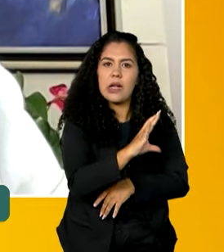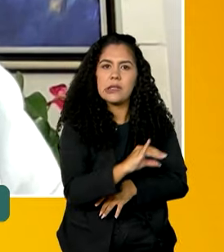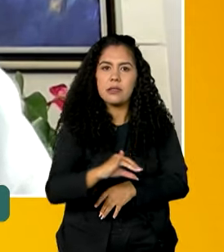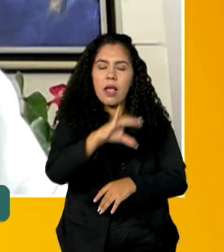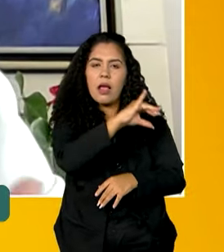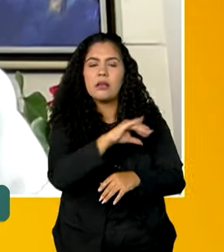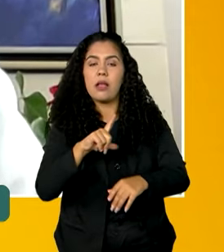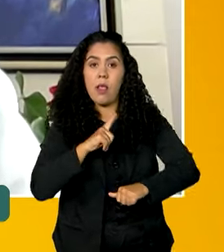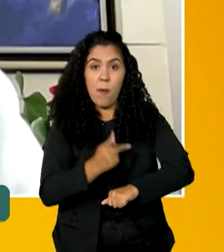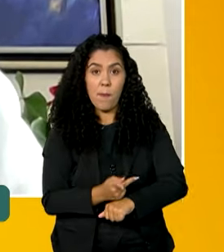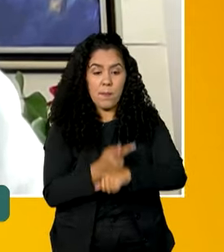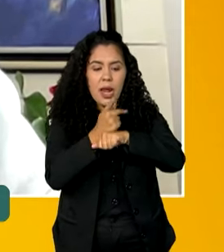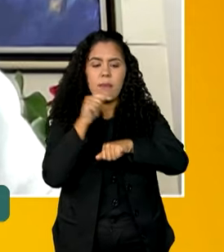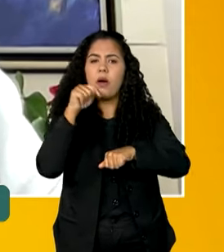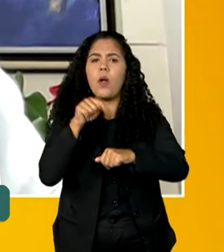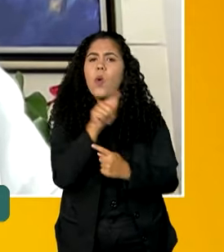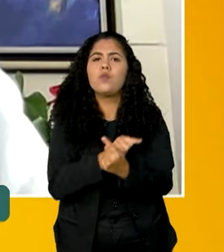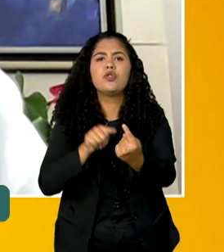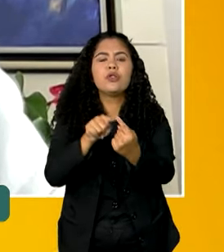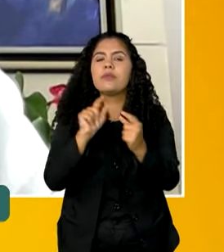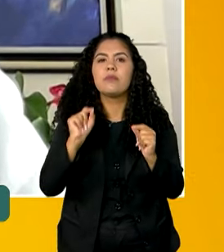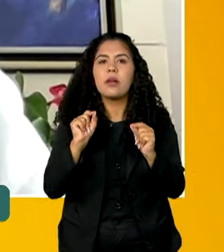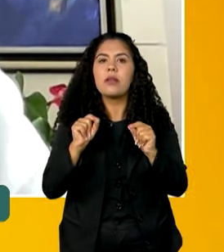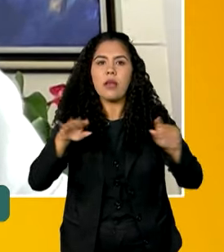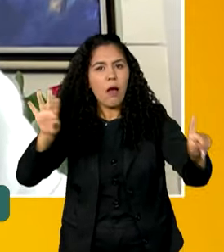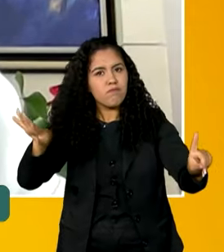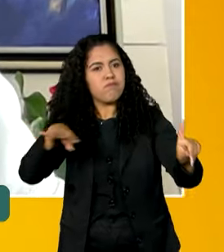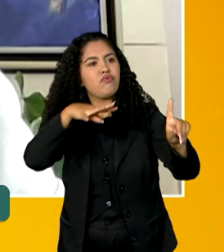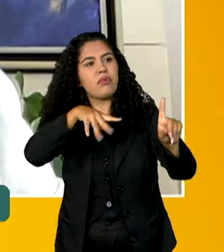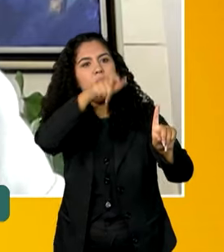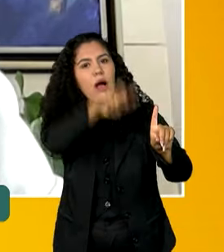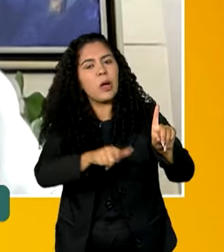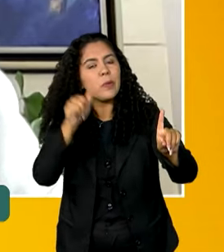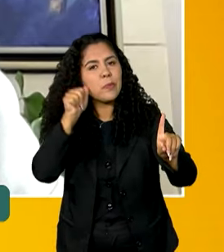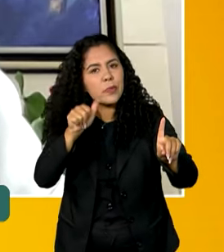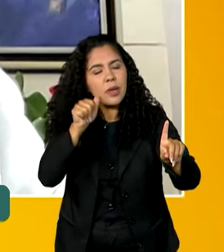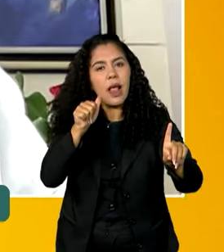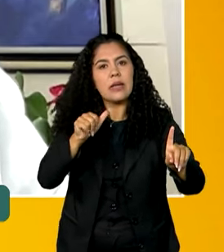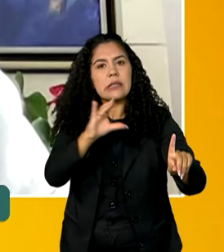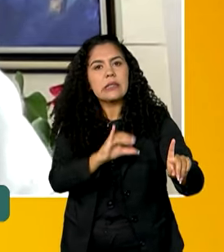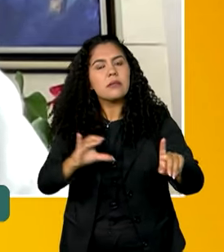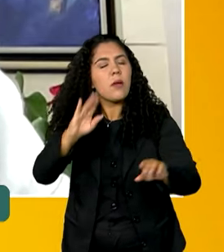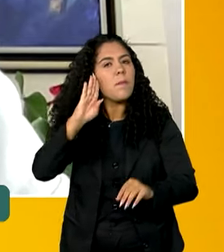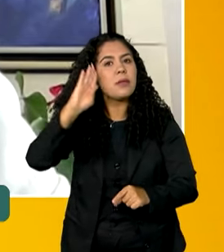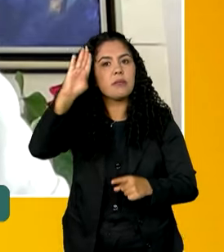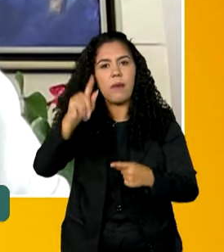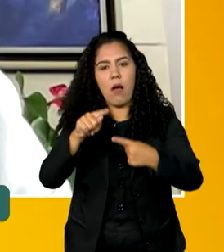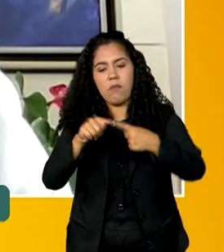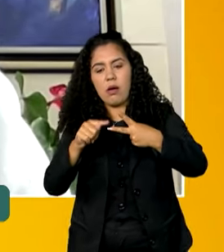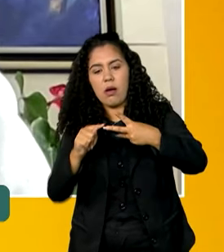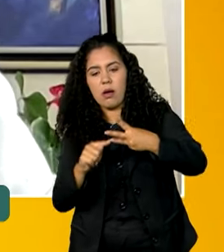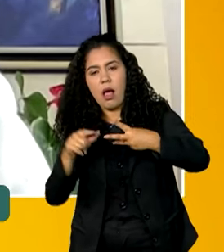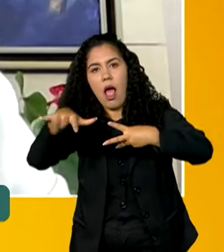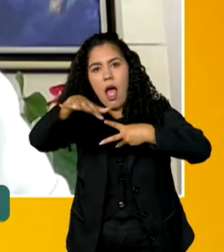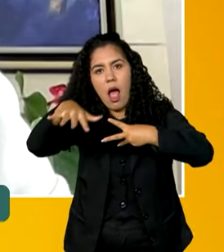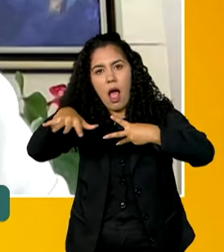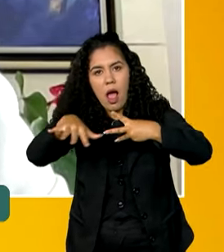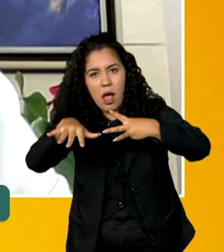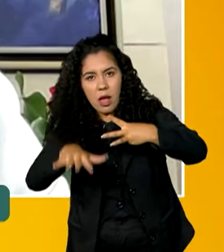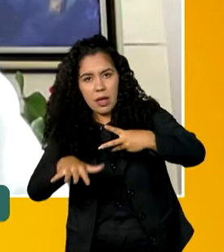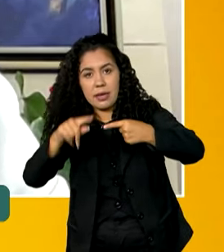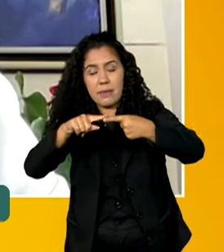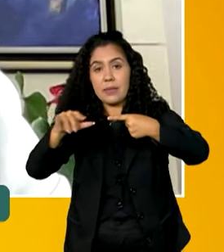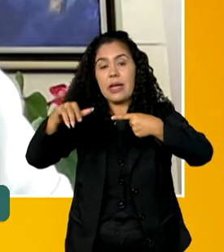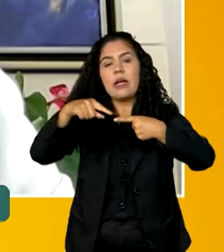a visibilidade das mulheres cientistas em três principais áreas. Áreas de ciências